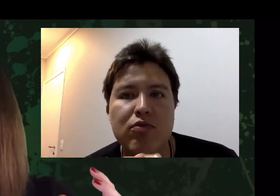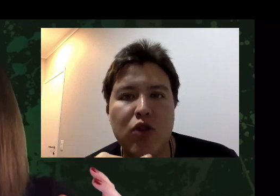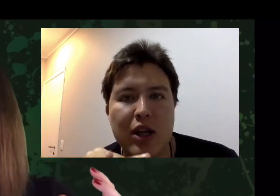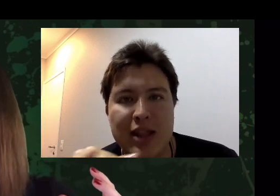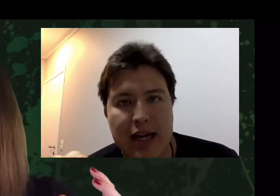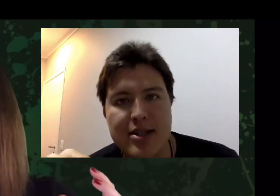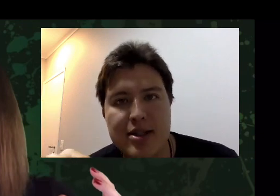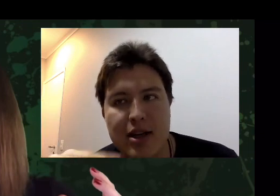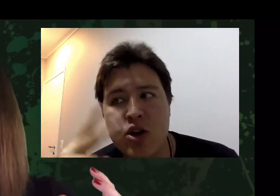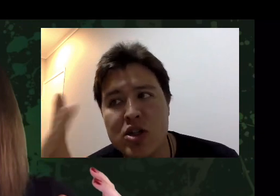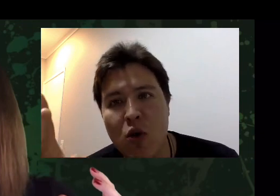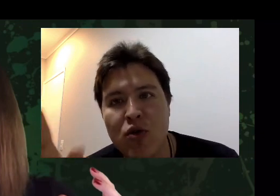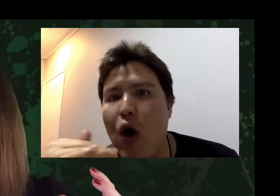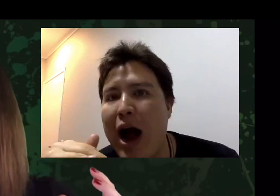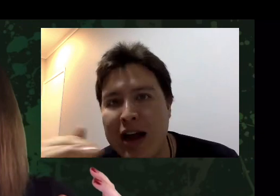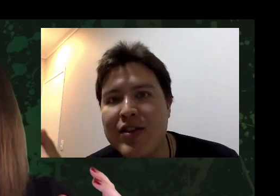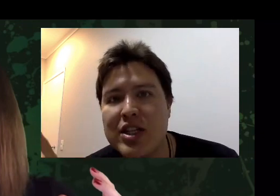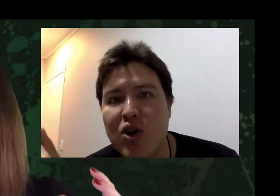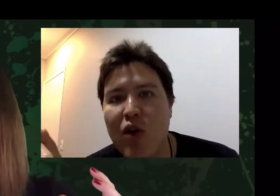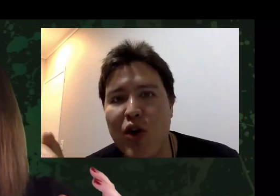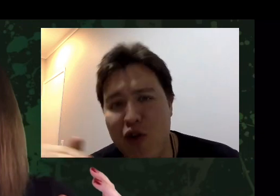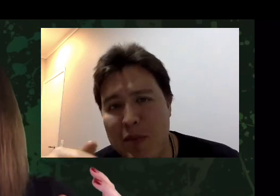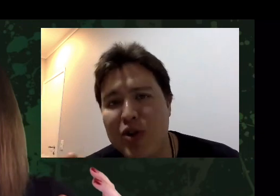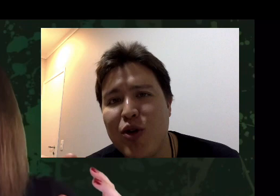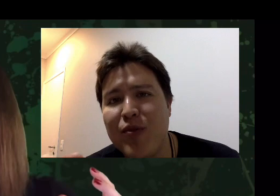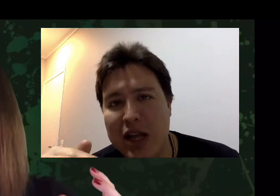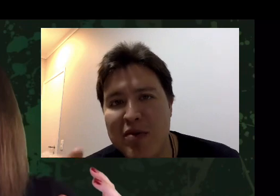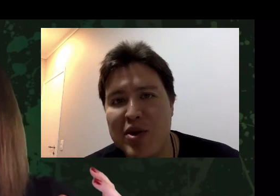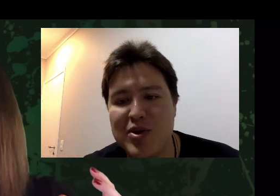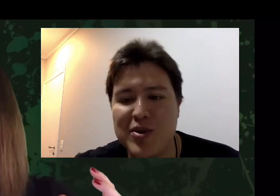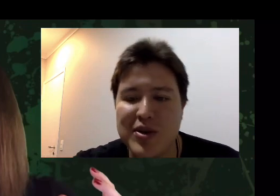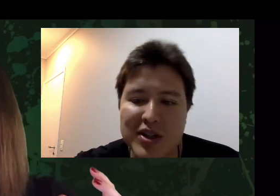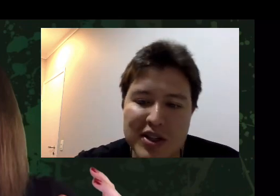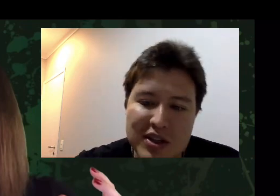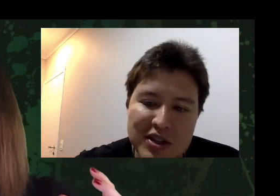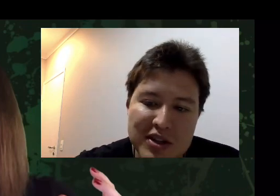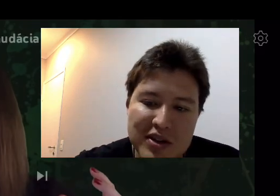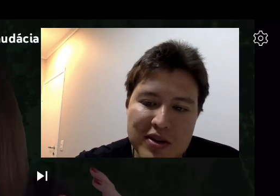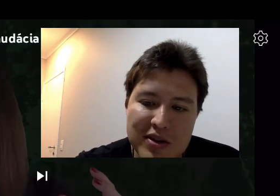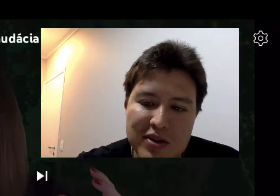foi dez, e no segundo, ainda sendo óbvio, foi muito tenebroso.